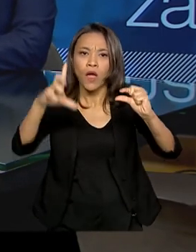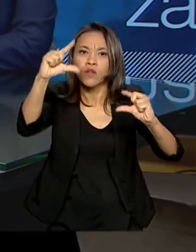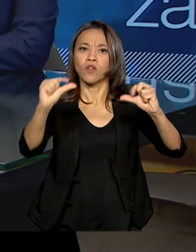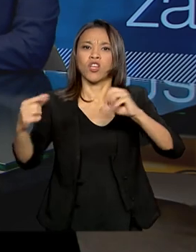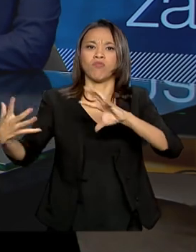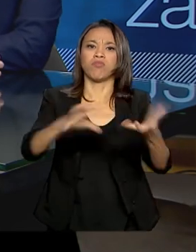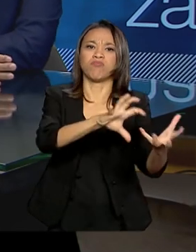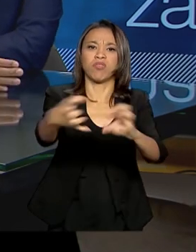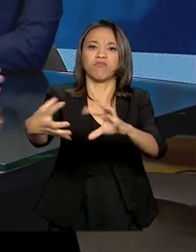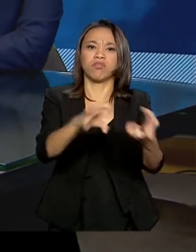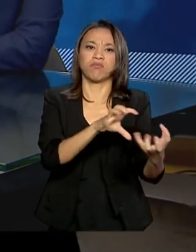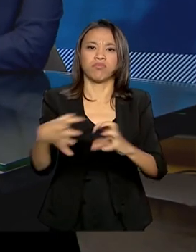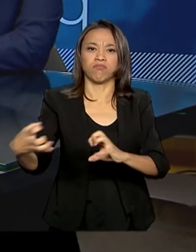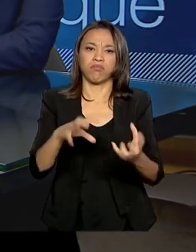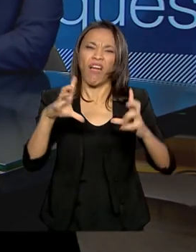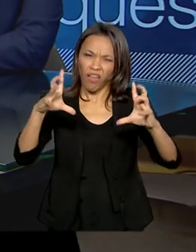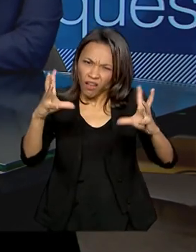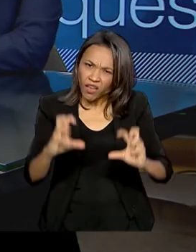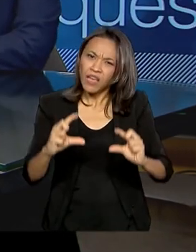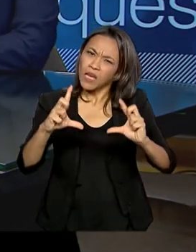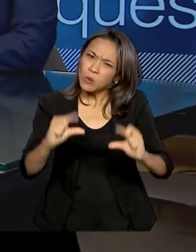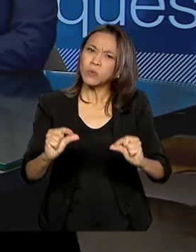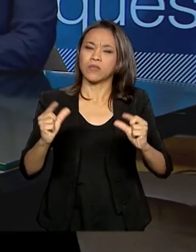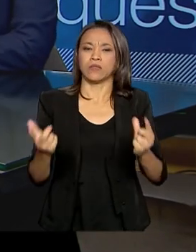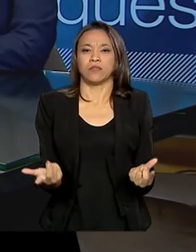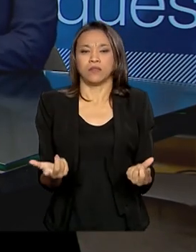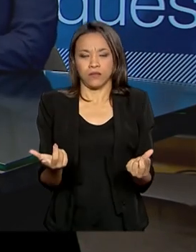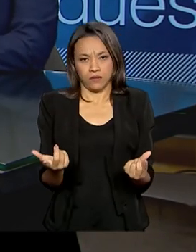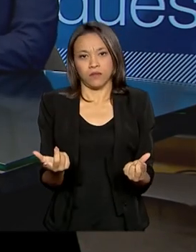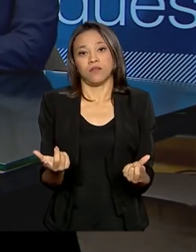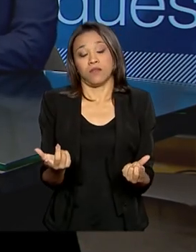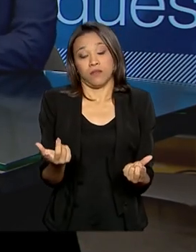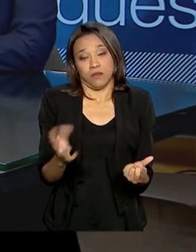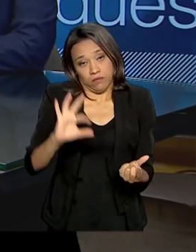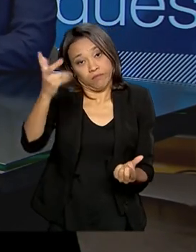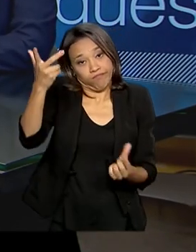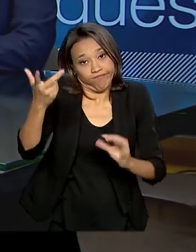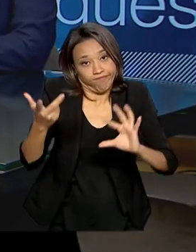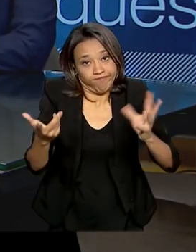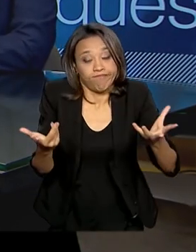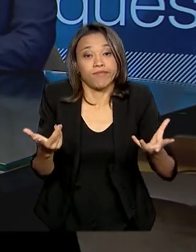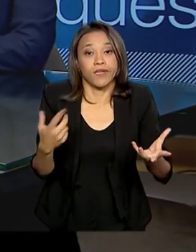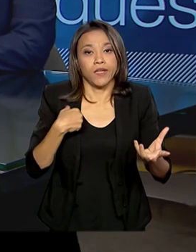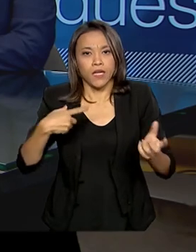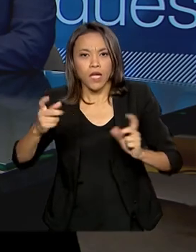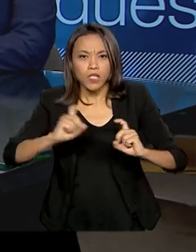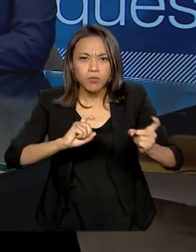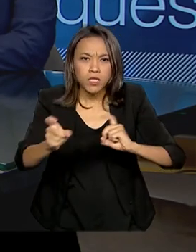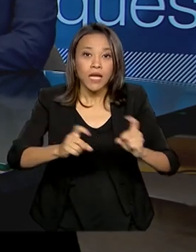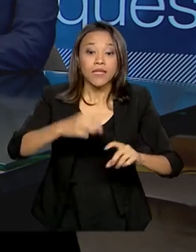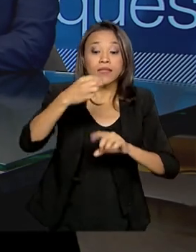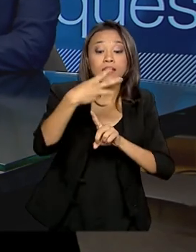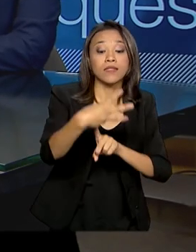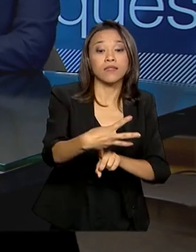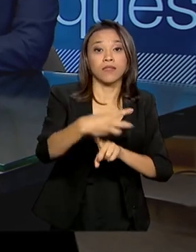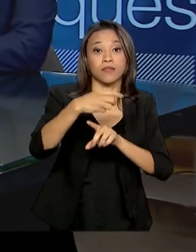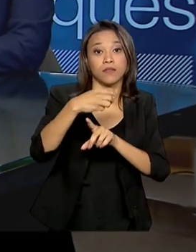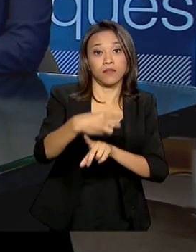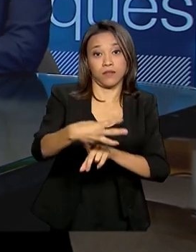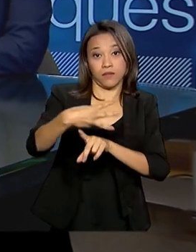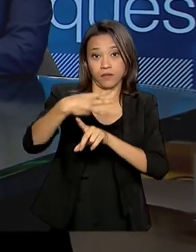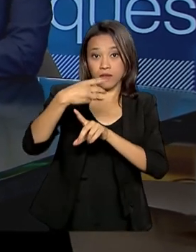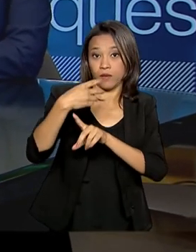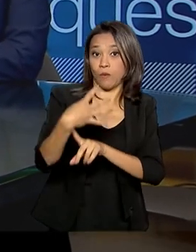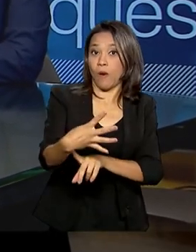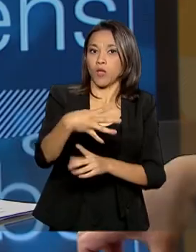mediano alguns conflitos e gerindo todas as unidades. São 334 no Brasil